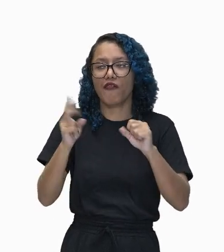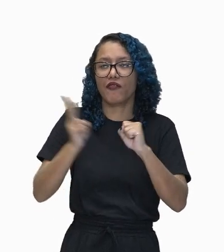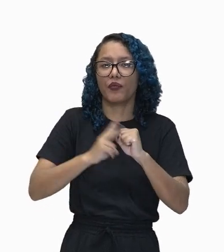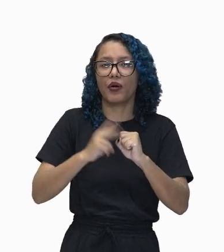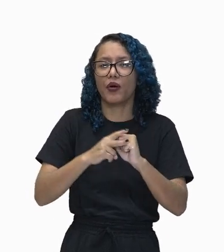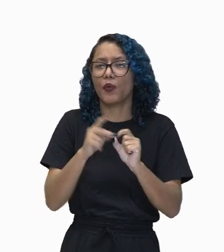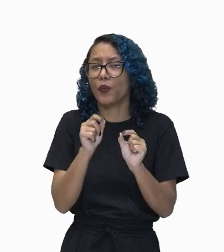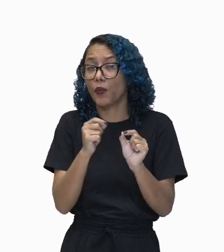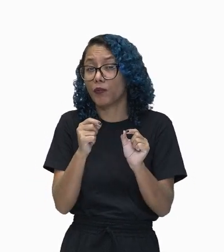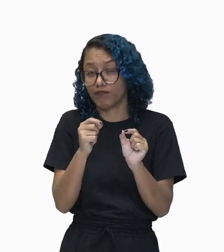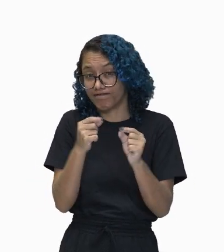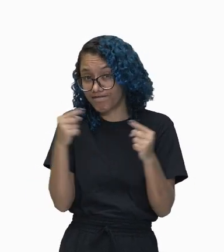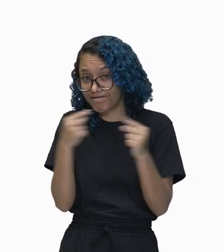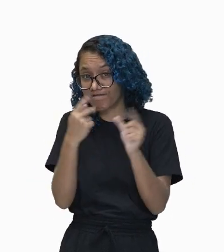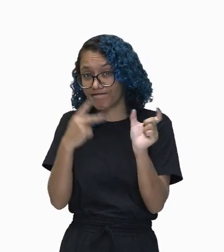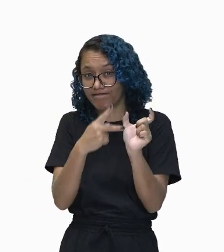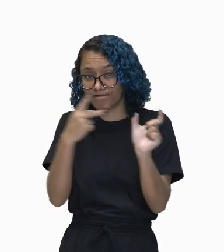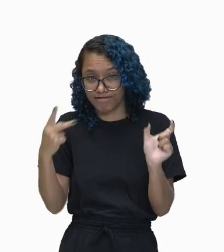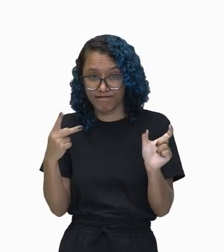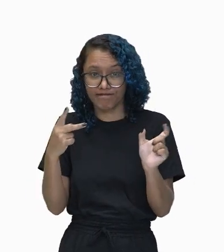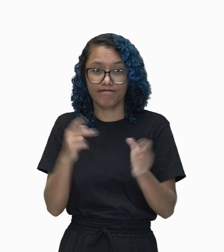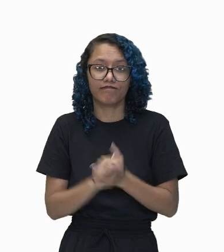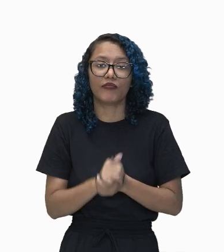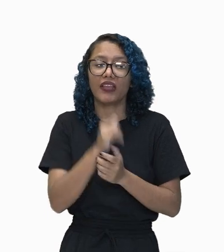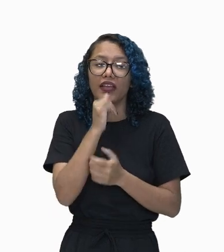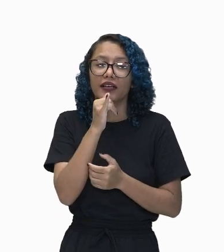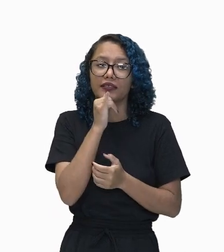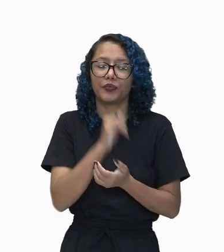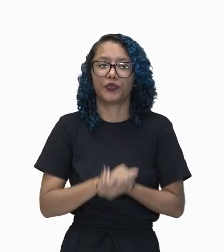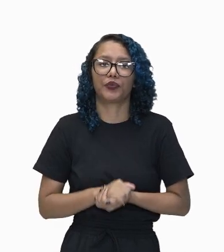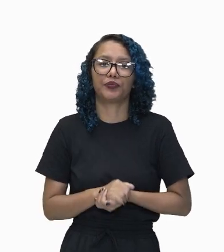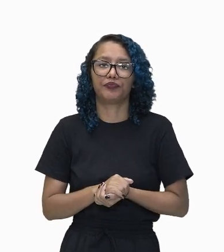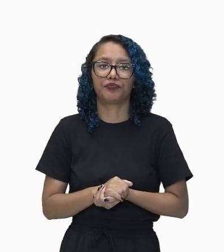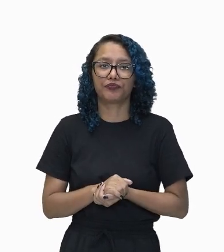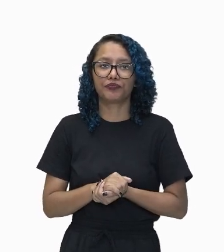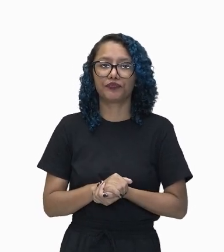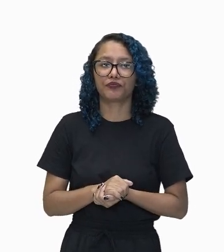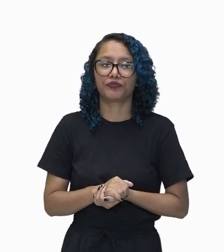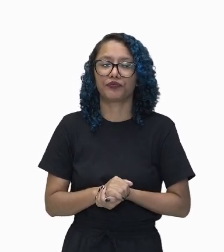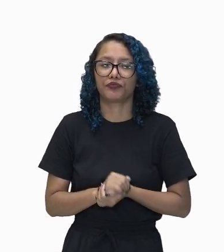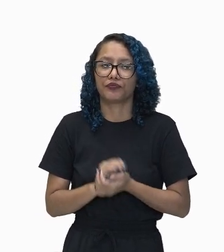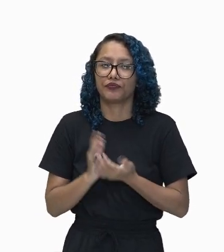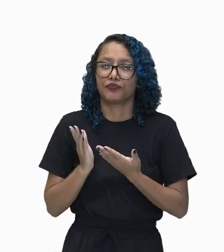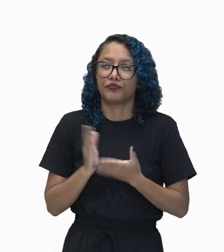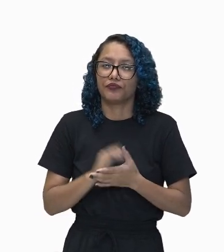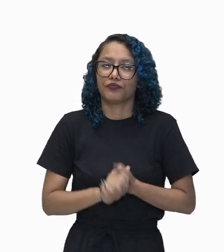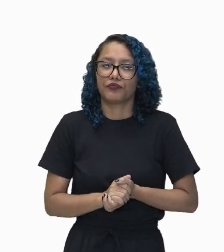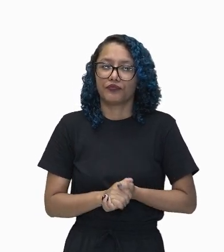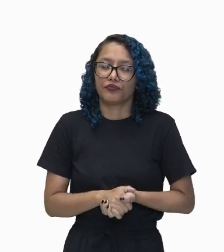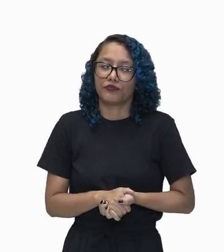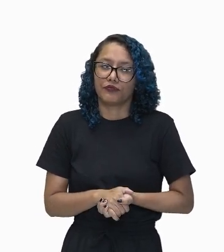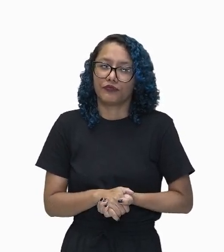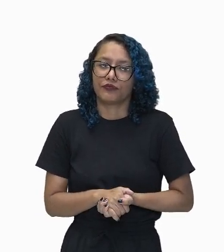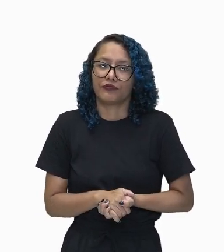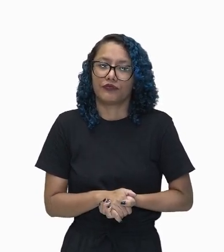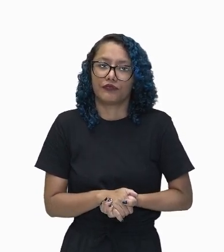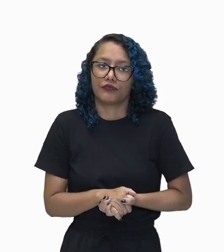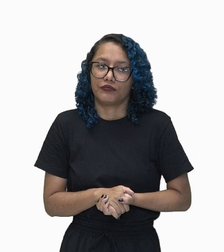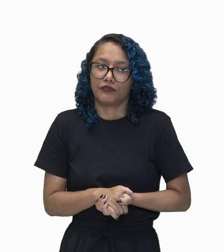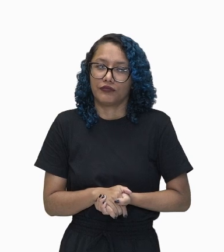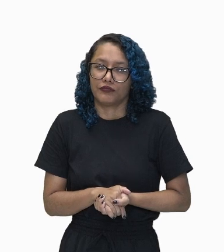Um exemplo que nós trouxemos pra você. Muito bem. Exatamente. Tá aí, ó. É o predicado. Então,